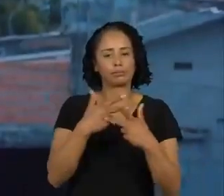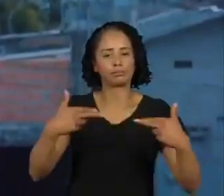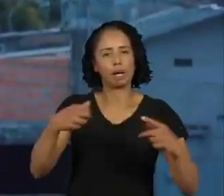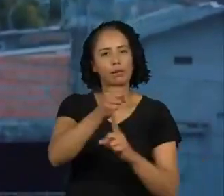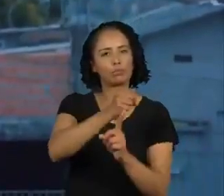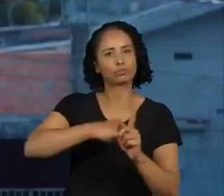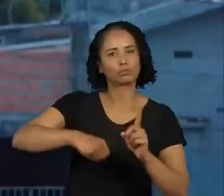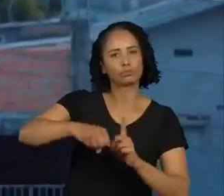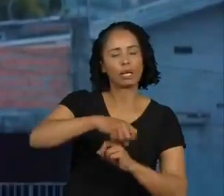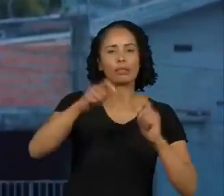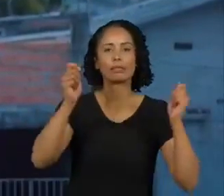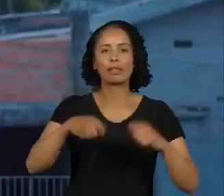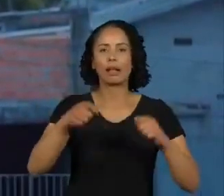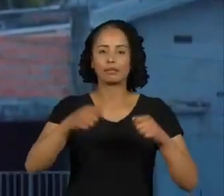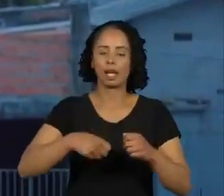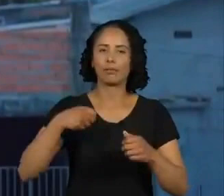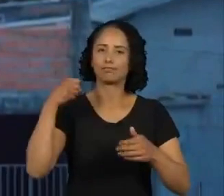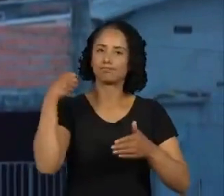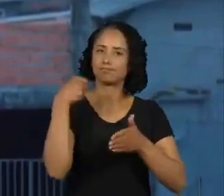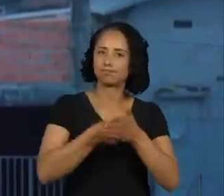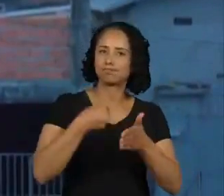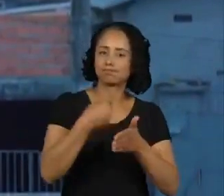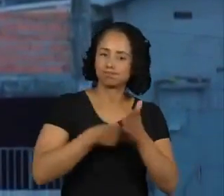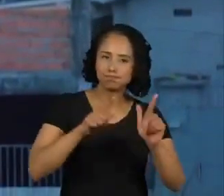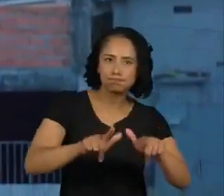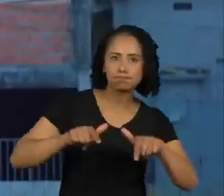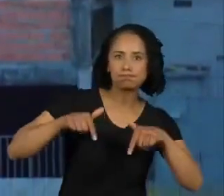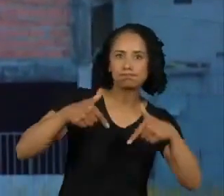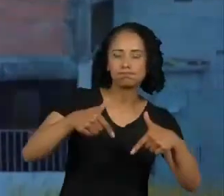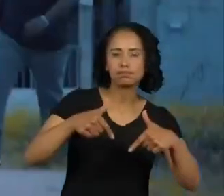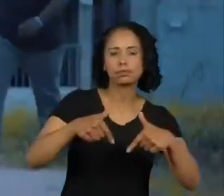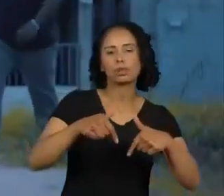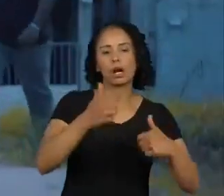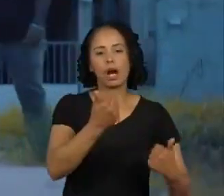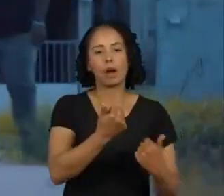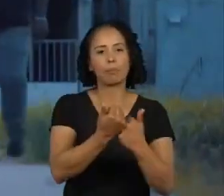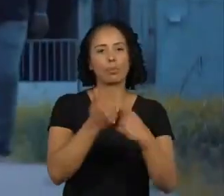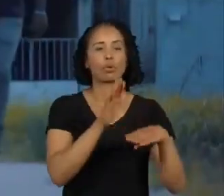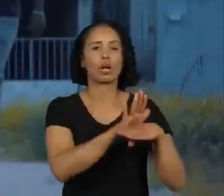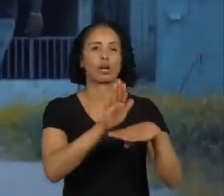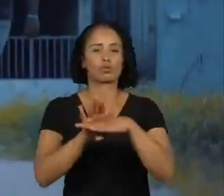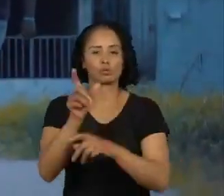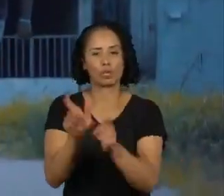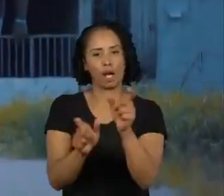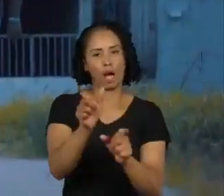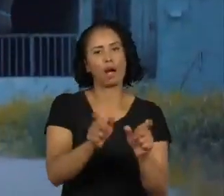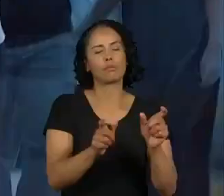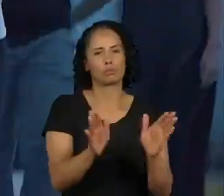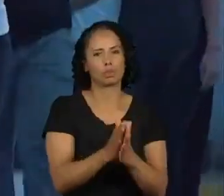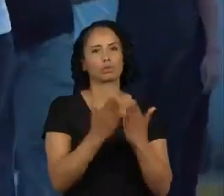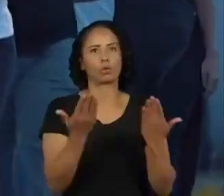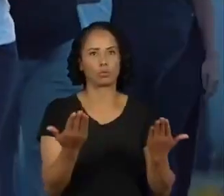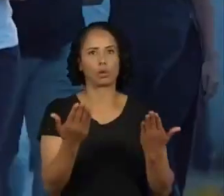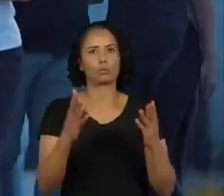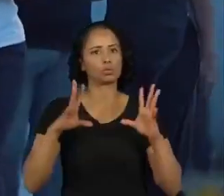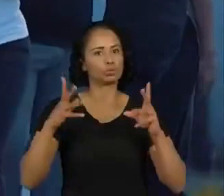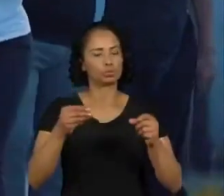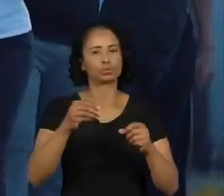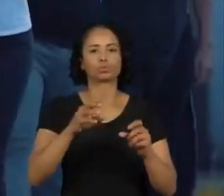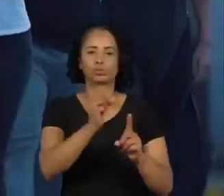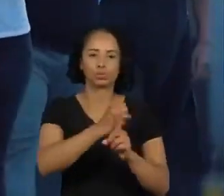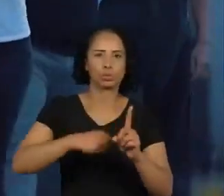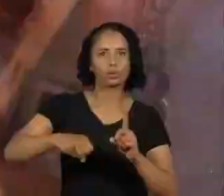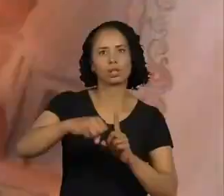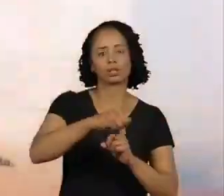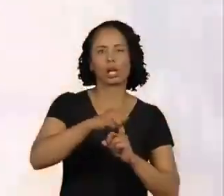para trabalhar no combate à pobreza. É um trabalho quase que de reeducação de toda a sociedade, do poder público